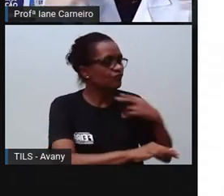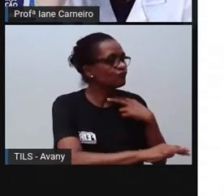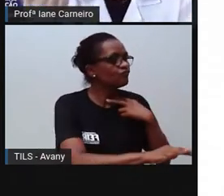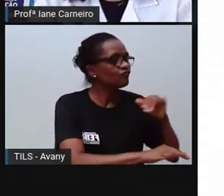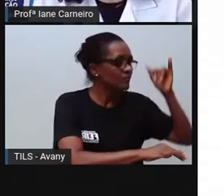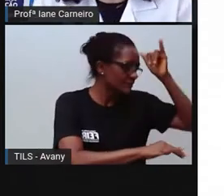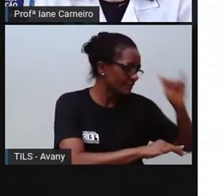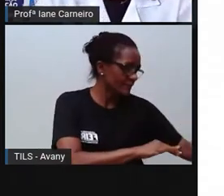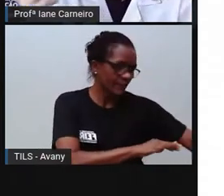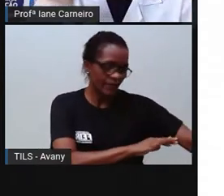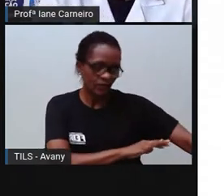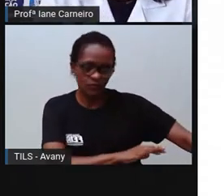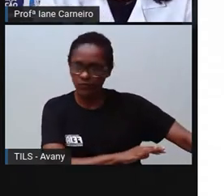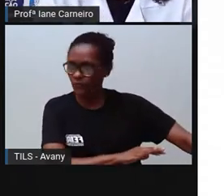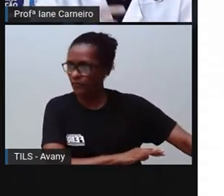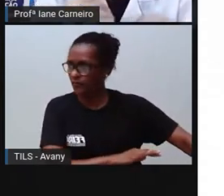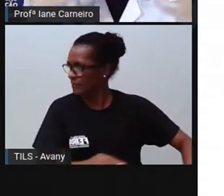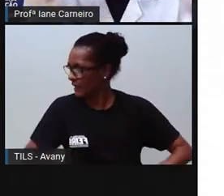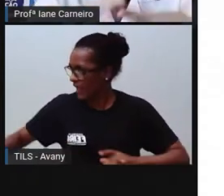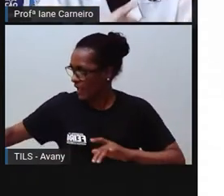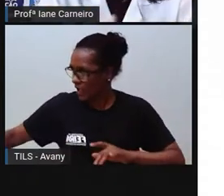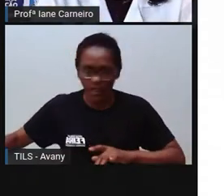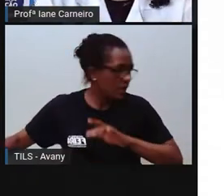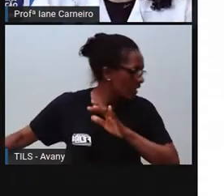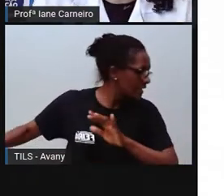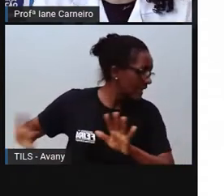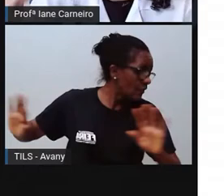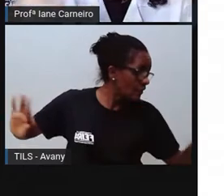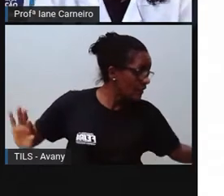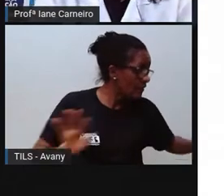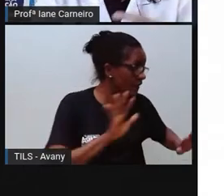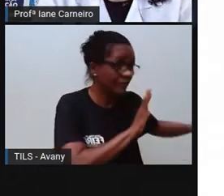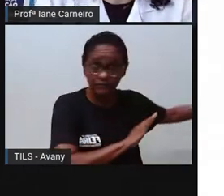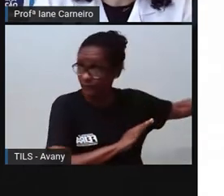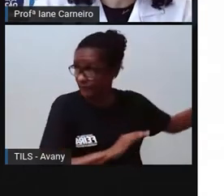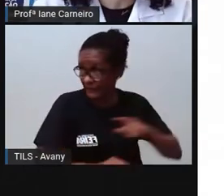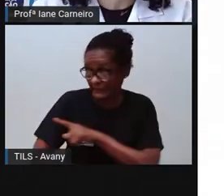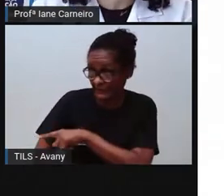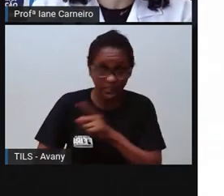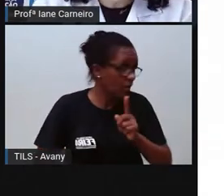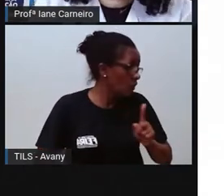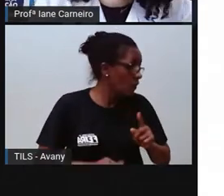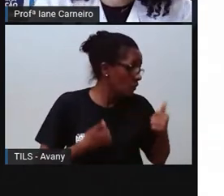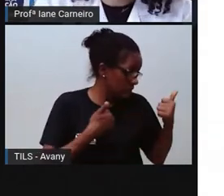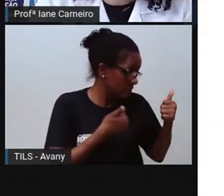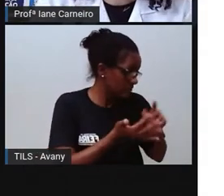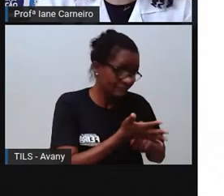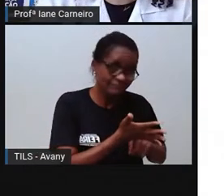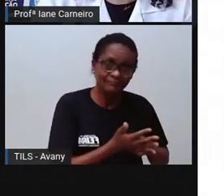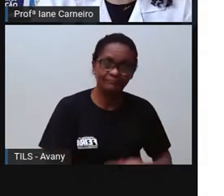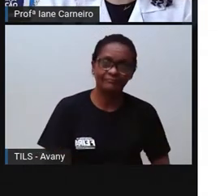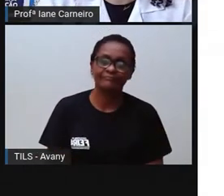possa explicar pra seu pai, pra sua mãe, pra como tornar a sua casa mais segura, tá certo?